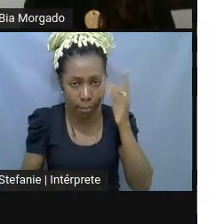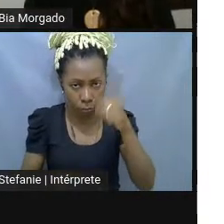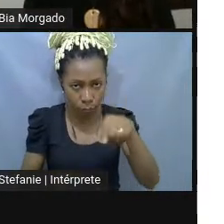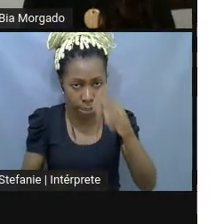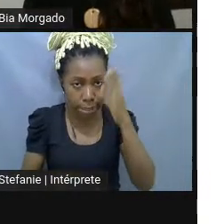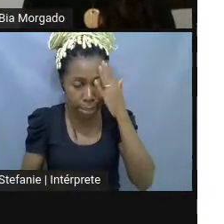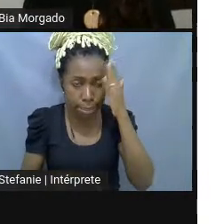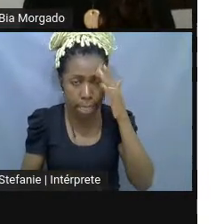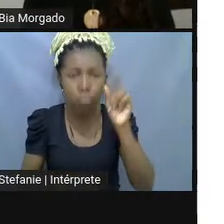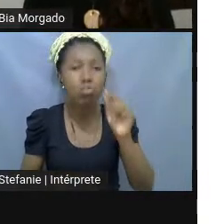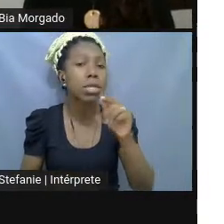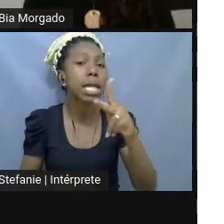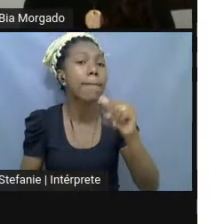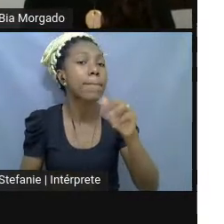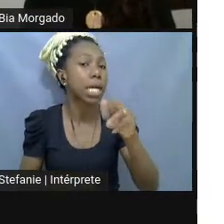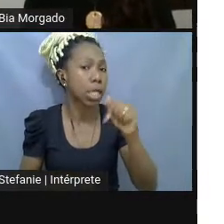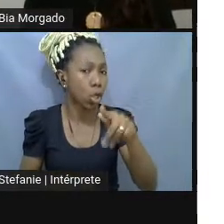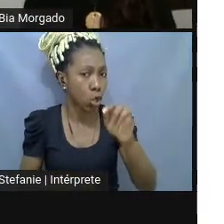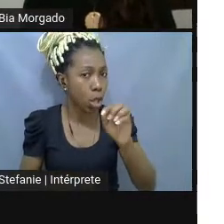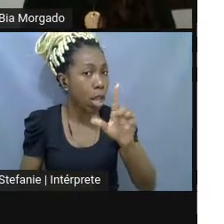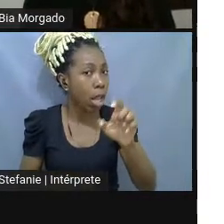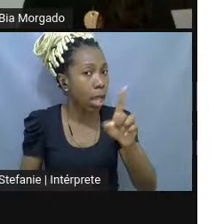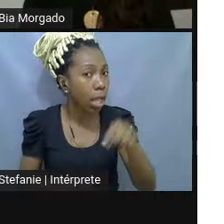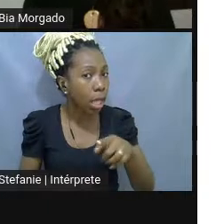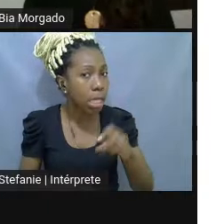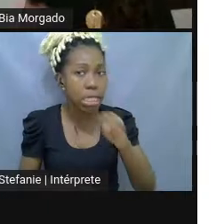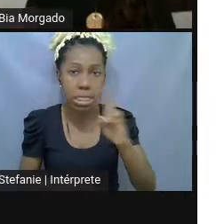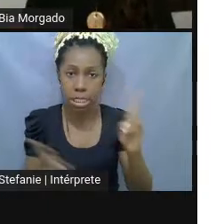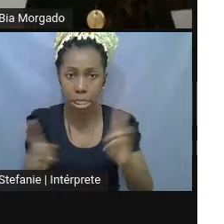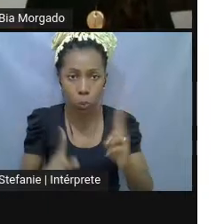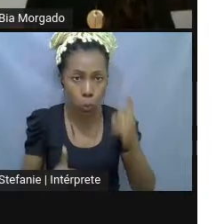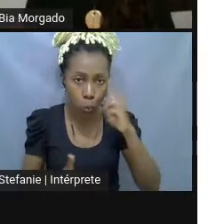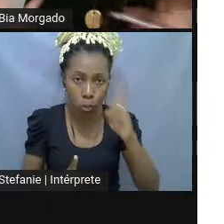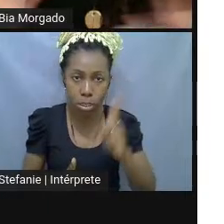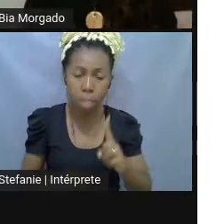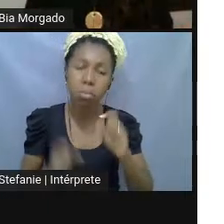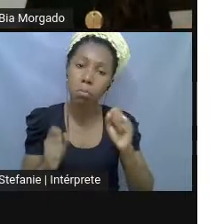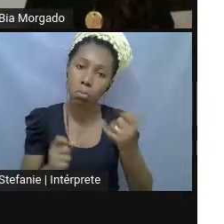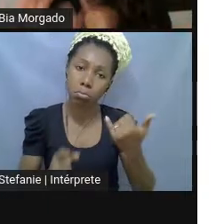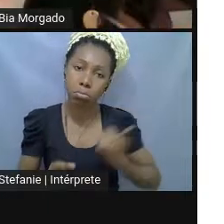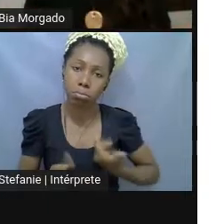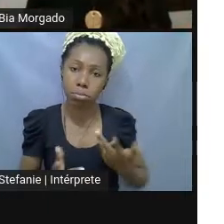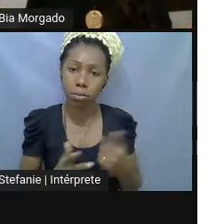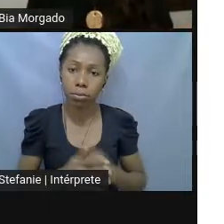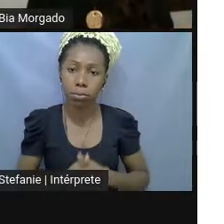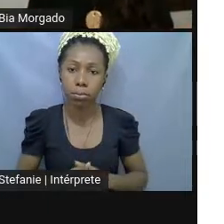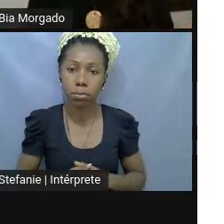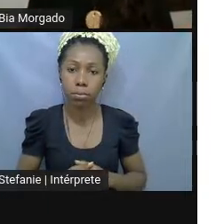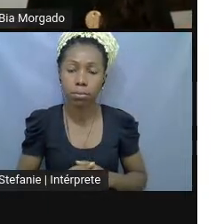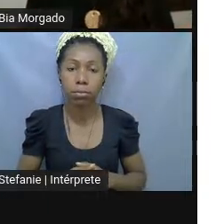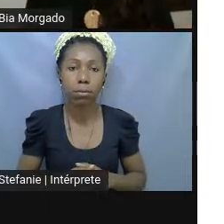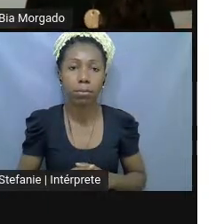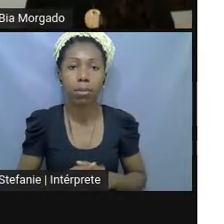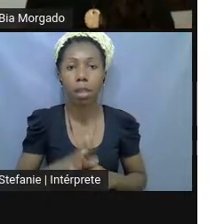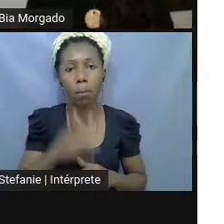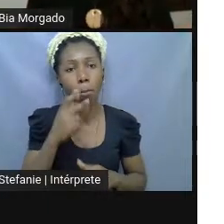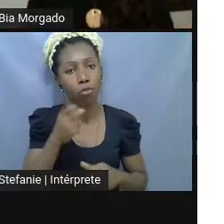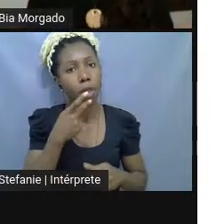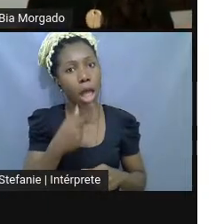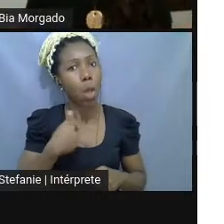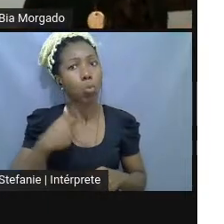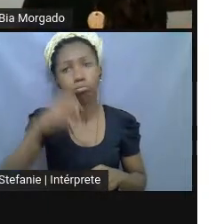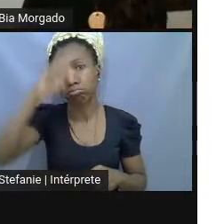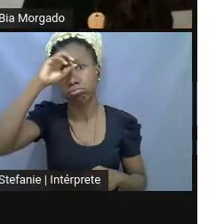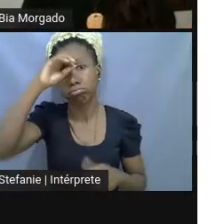podem me mandar aqui, tipo, para isso, porque eu não sei nem o que é um Parangolé, mas eu